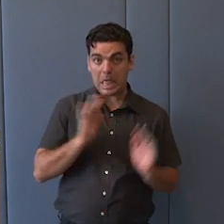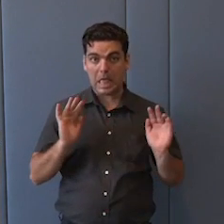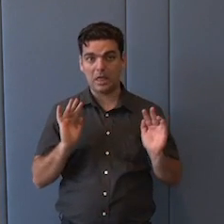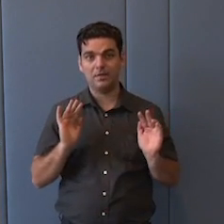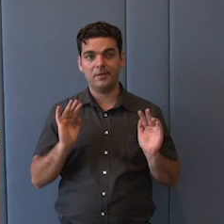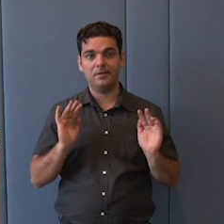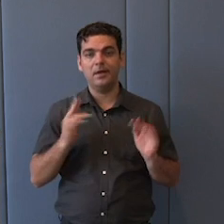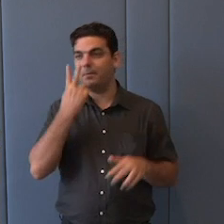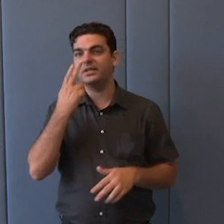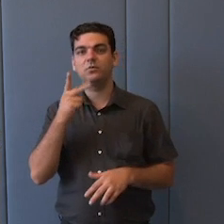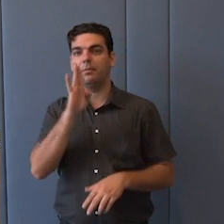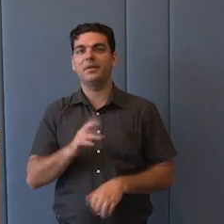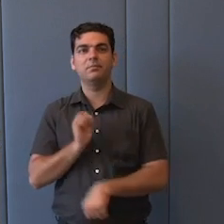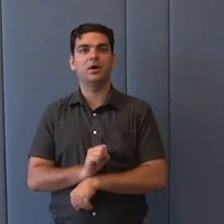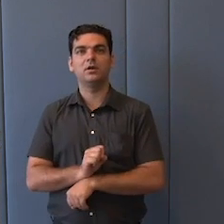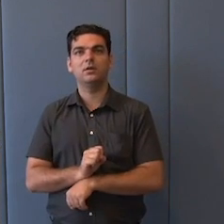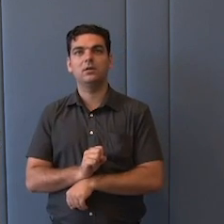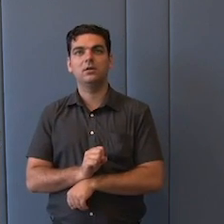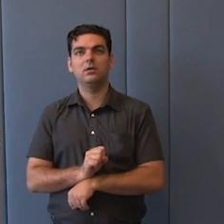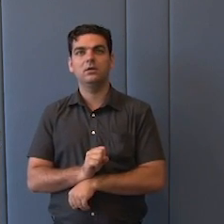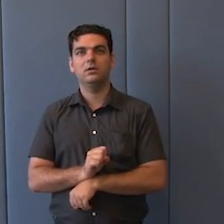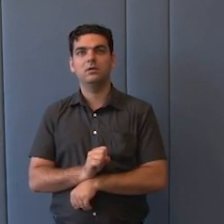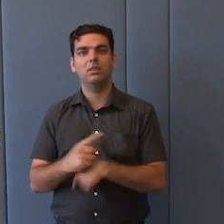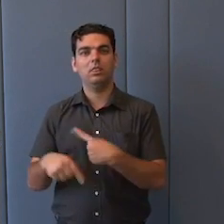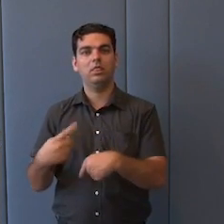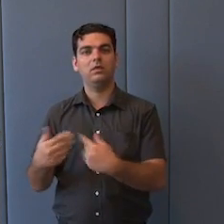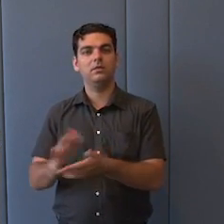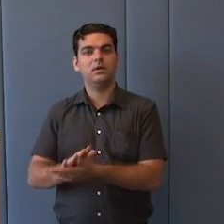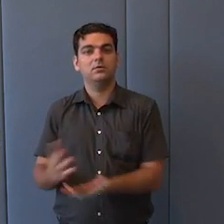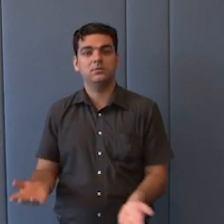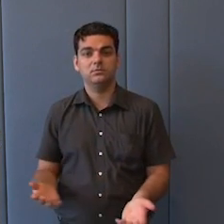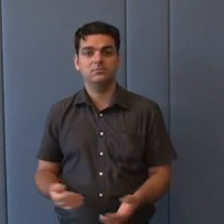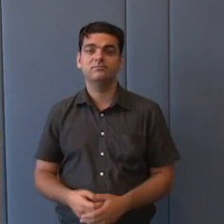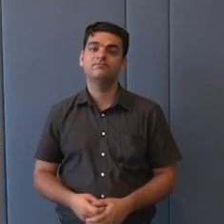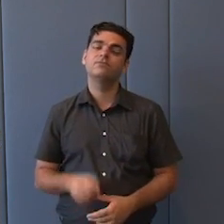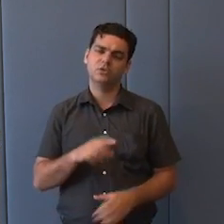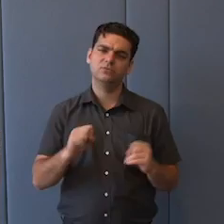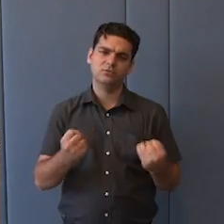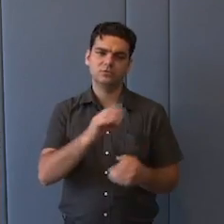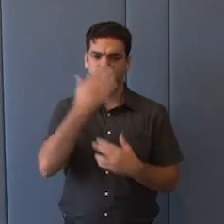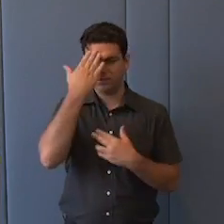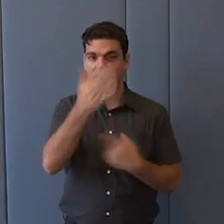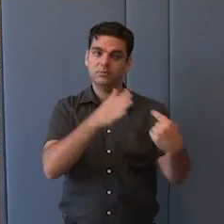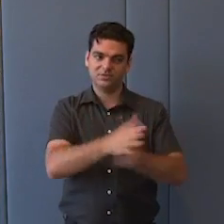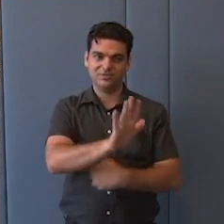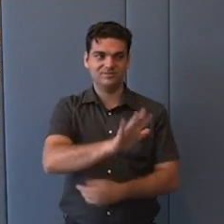Vai se limitar muito naquilo que você pode fazer. Está bem? Obrigado.